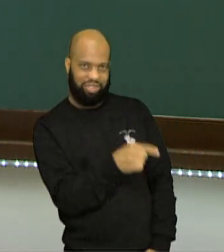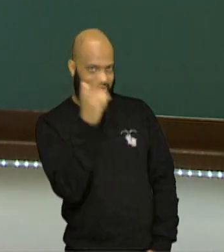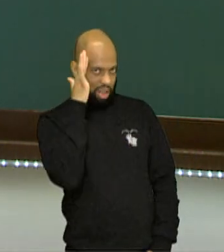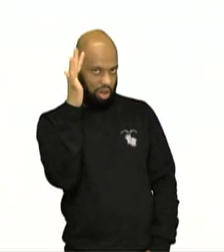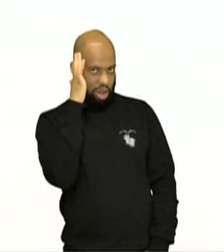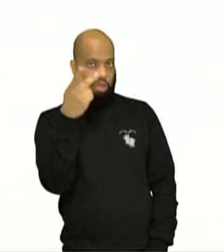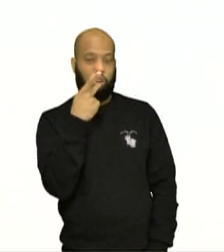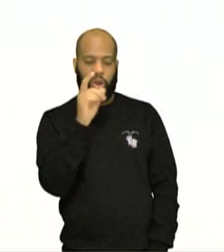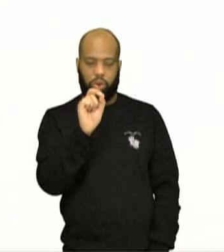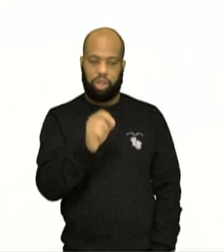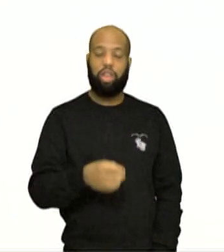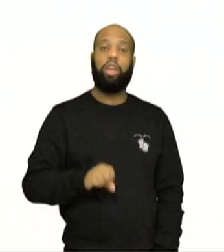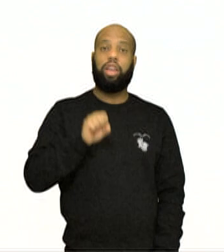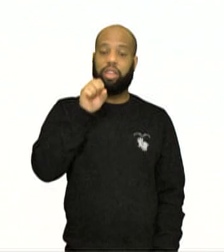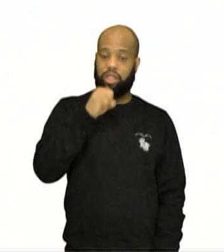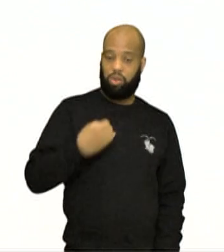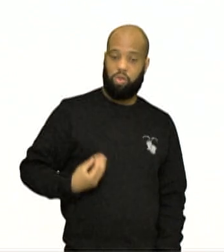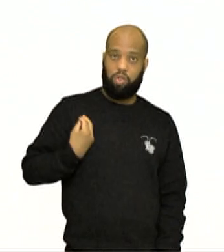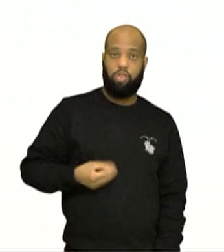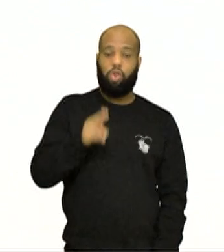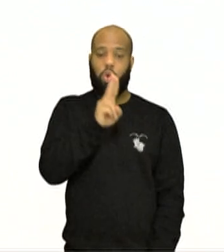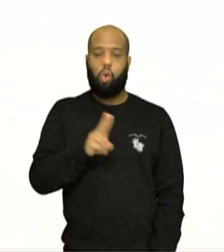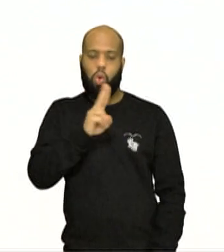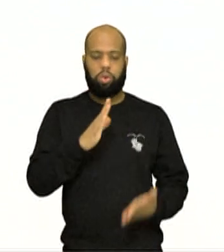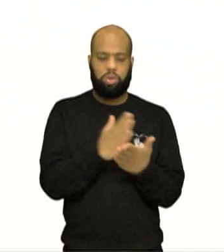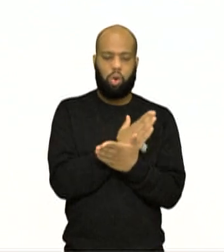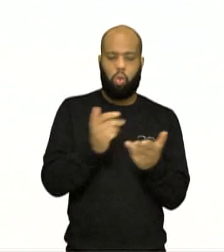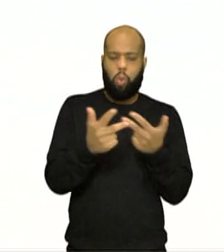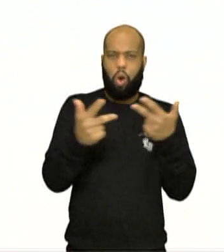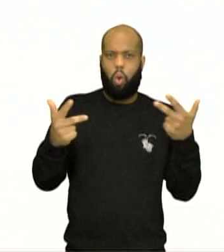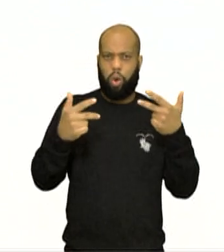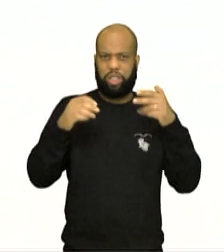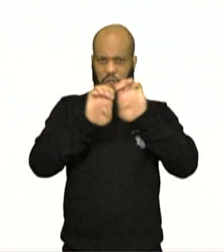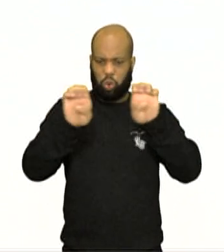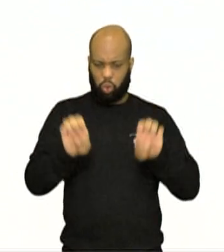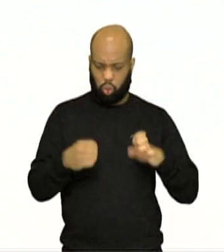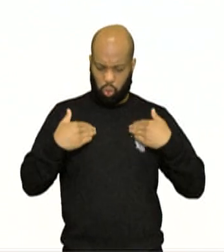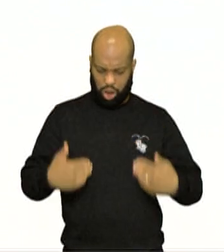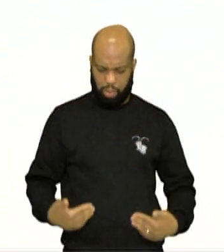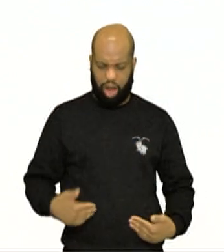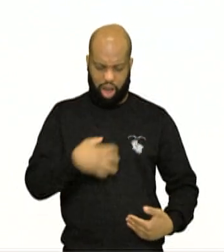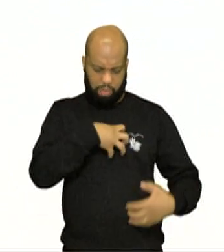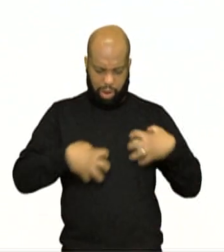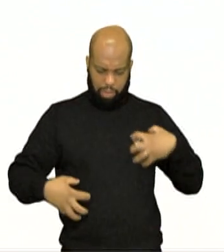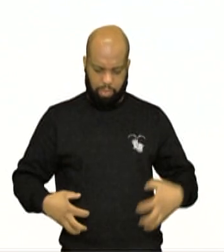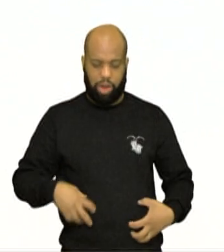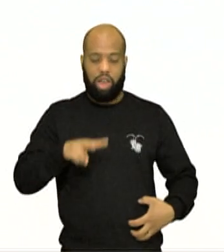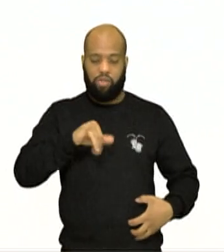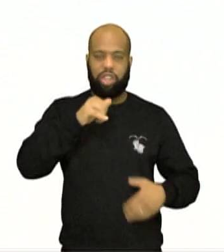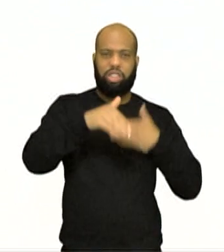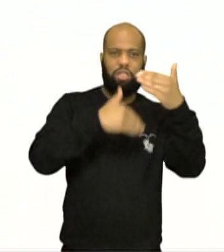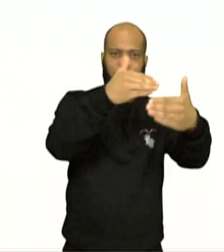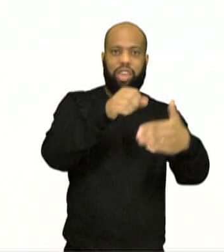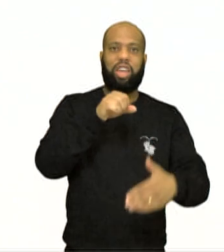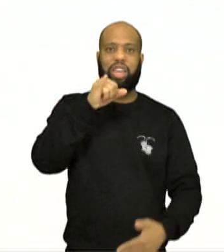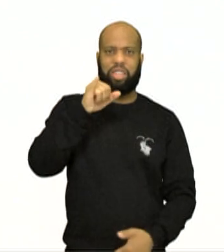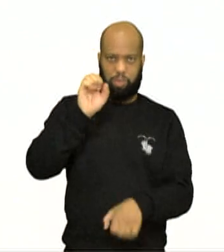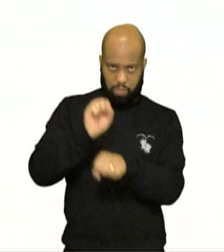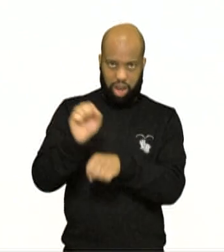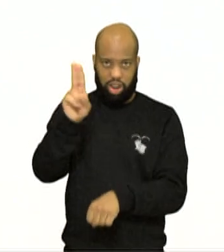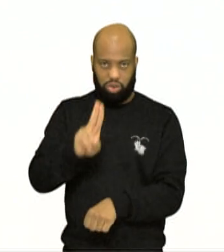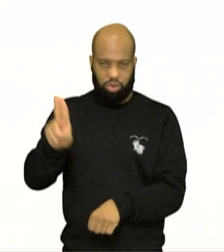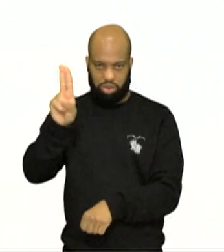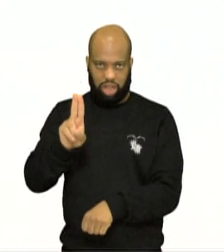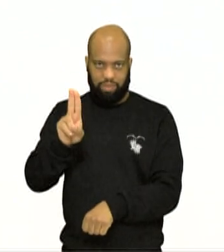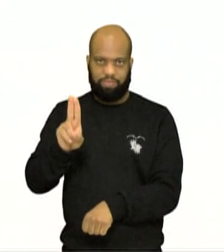quanto mais um ser vivo usa uma parte do seu corpo, mais ela se desenvolve e quanto menos ele usa, ela